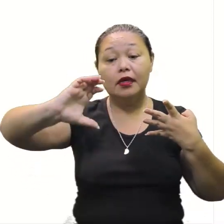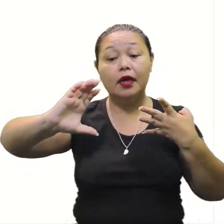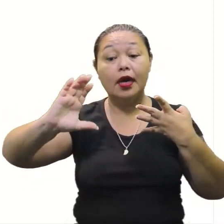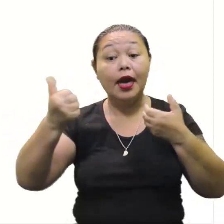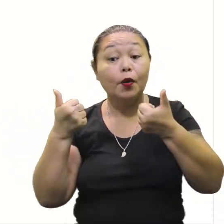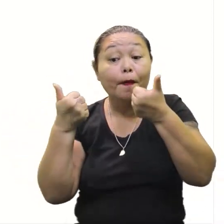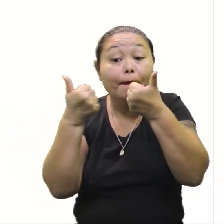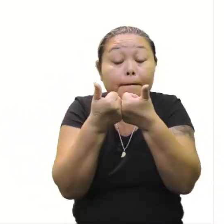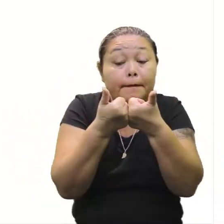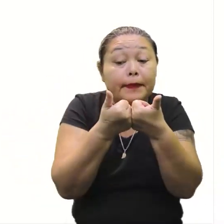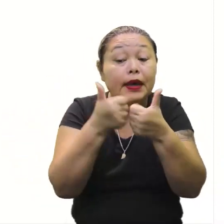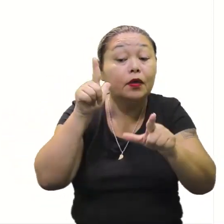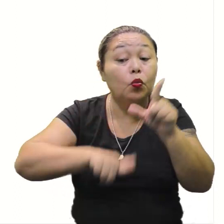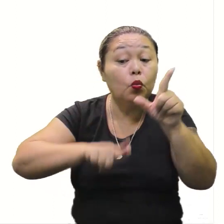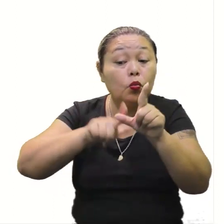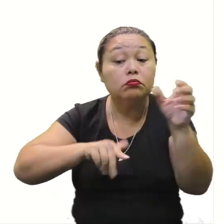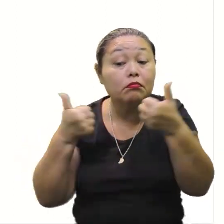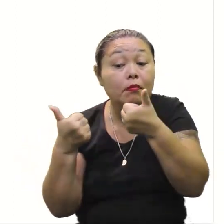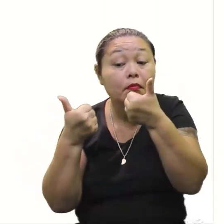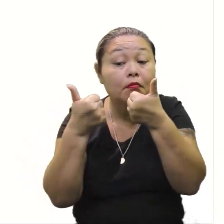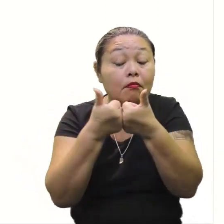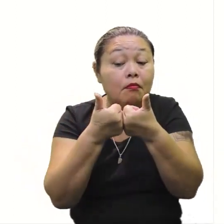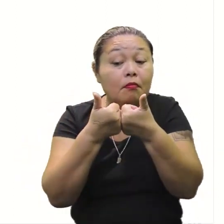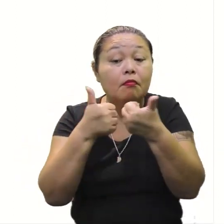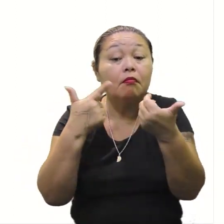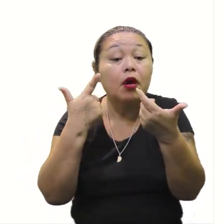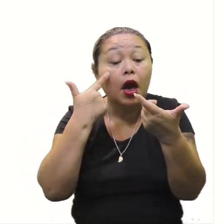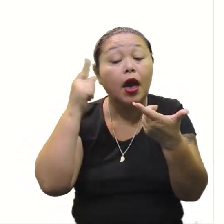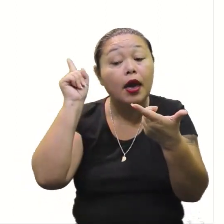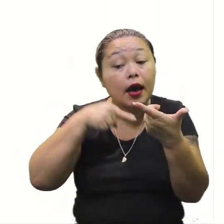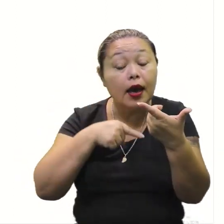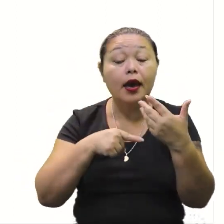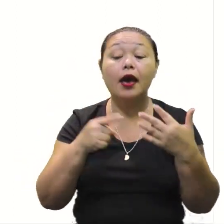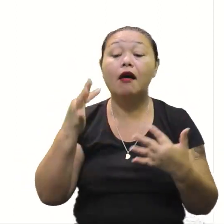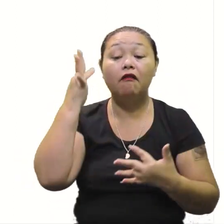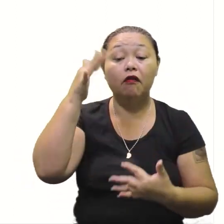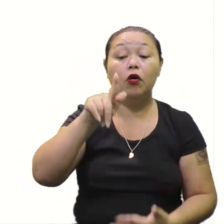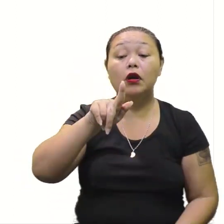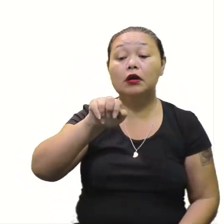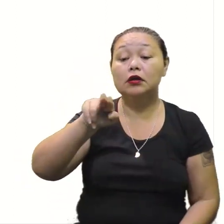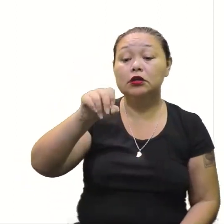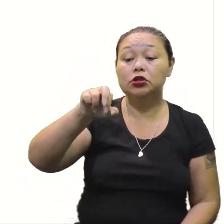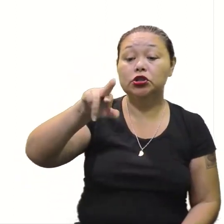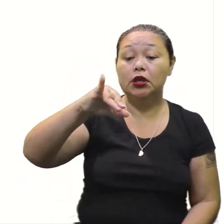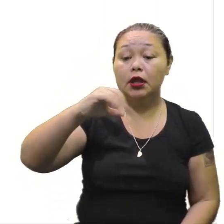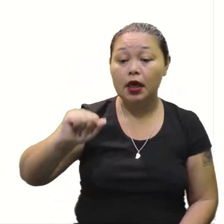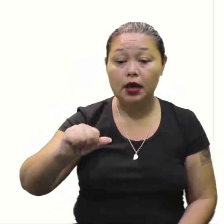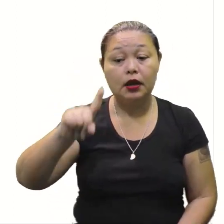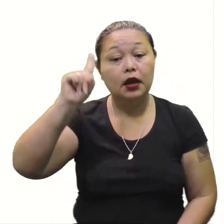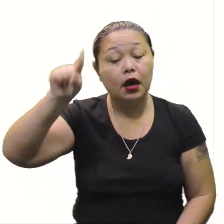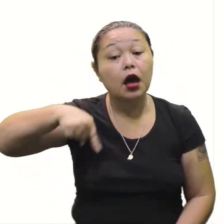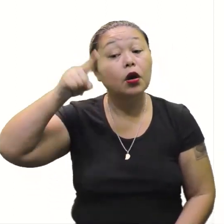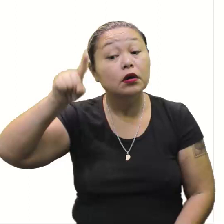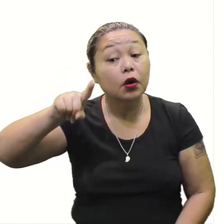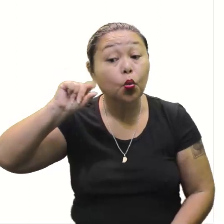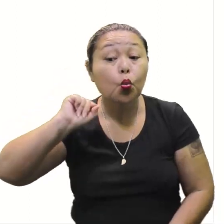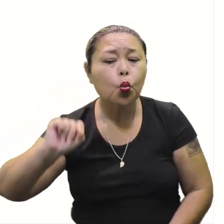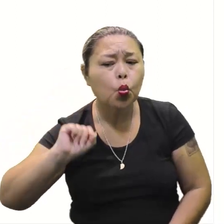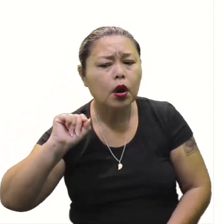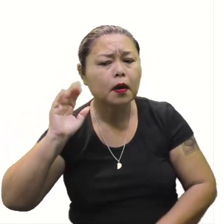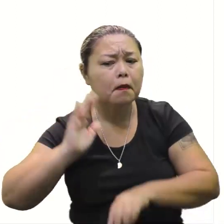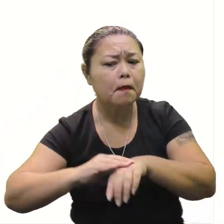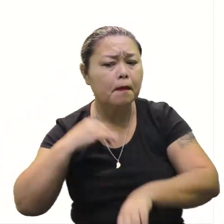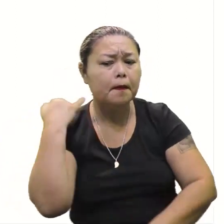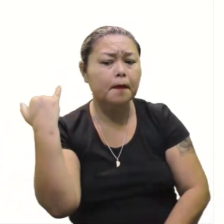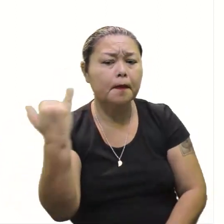Lembra que nós falamos que é a fórmula genérica? Então, o que vai ser mais importante vai ser essa